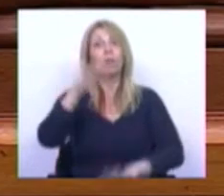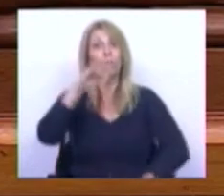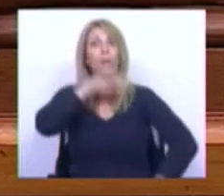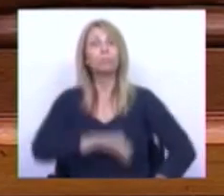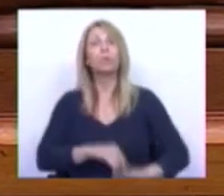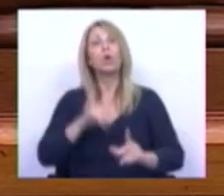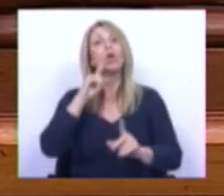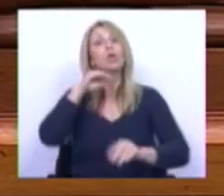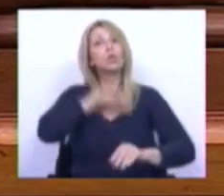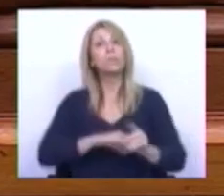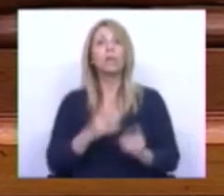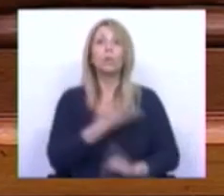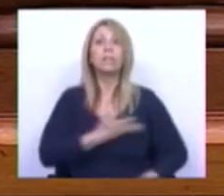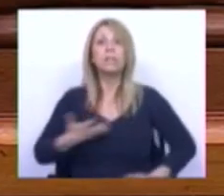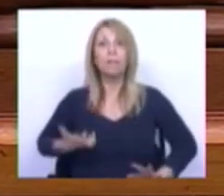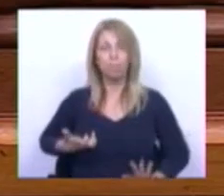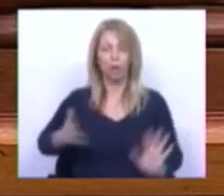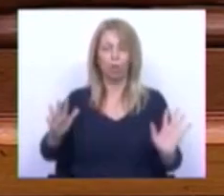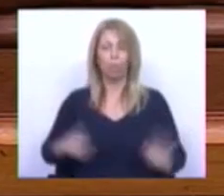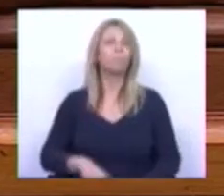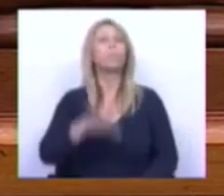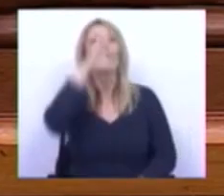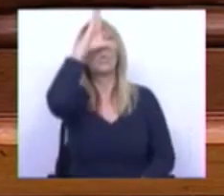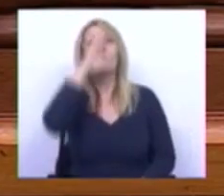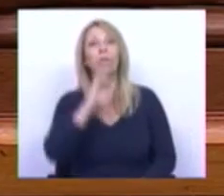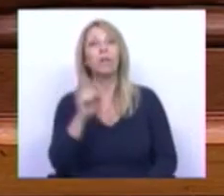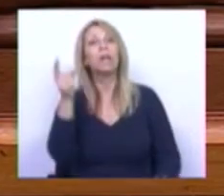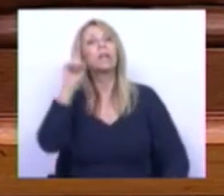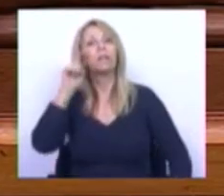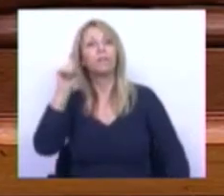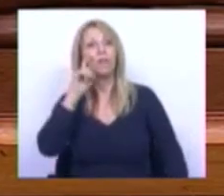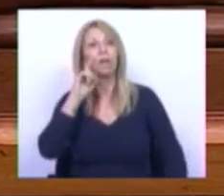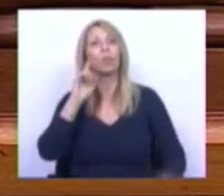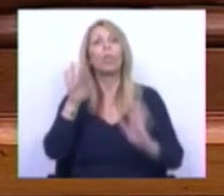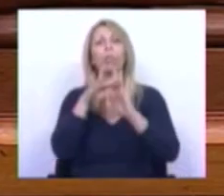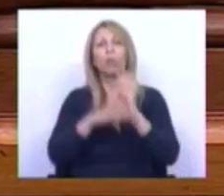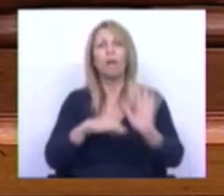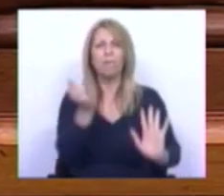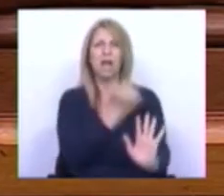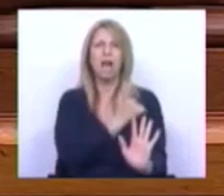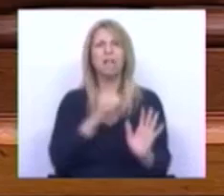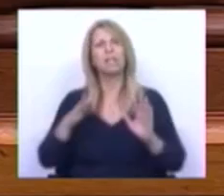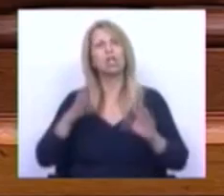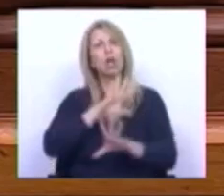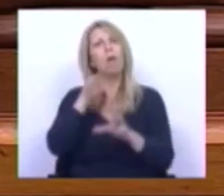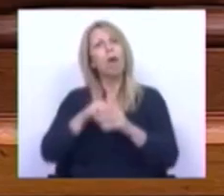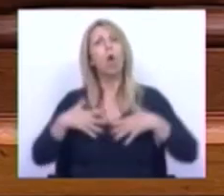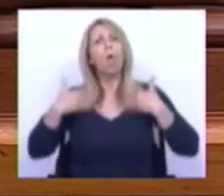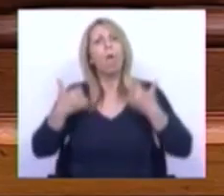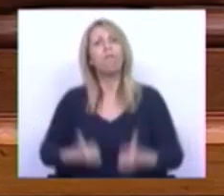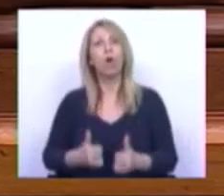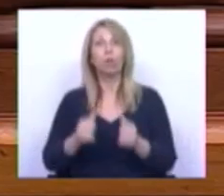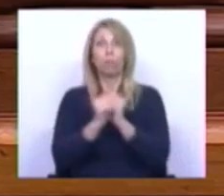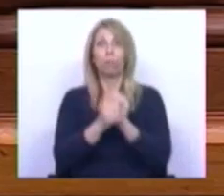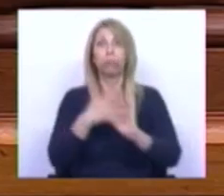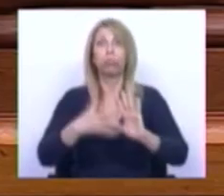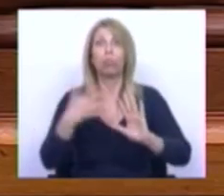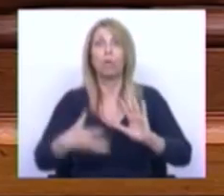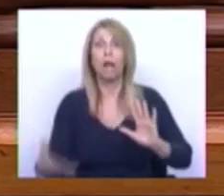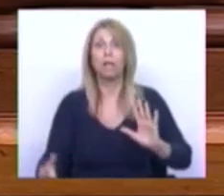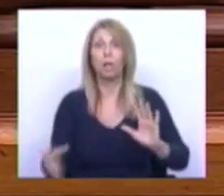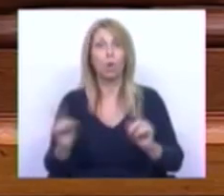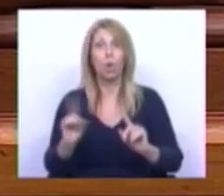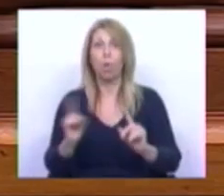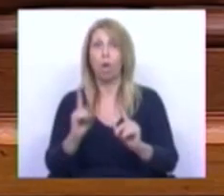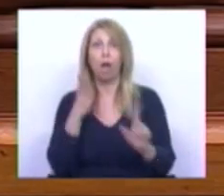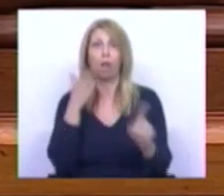O que o Governo defende é um programa para as casas, o conforto nas casas, que é burocrático e que não é dirigido às classes